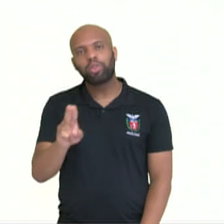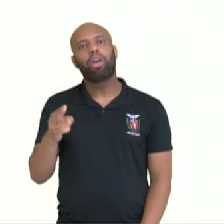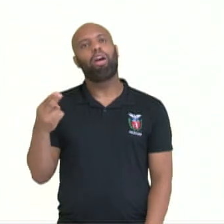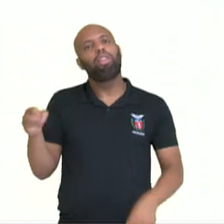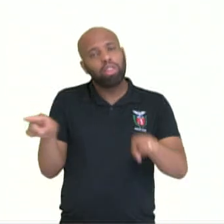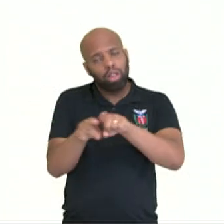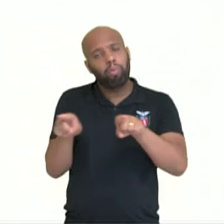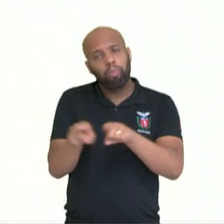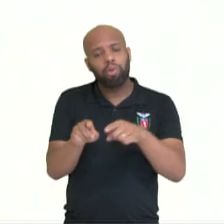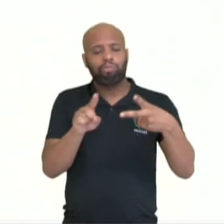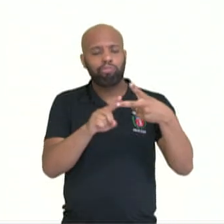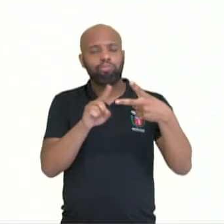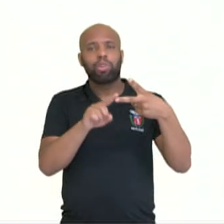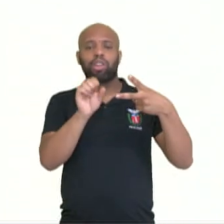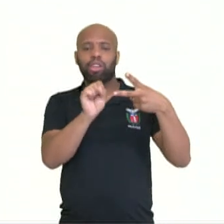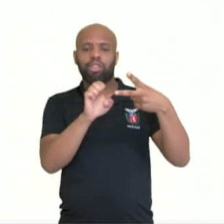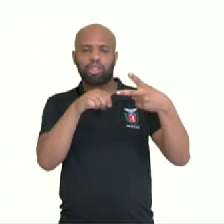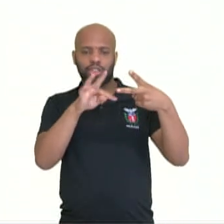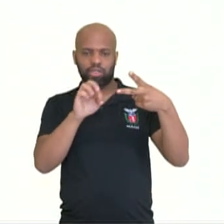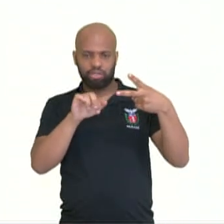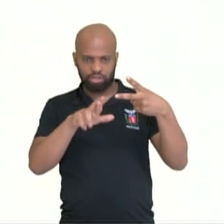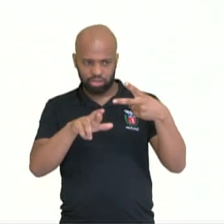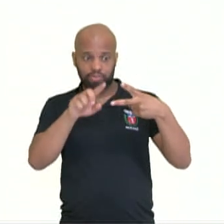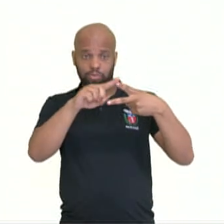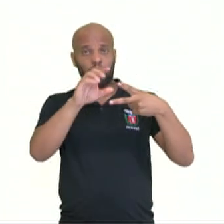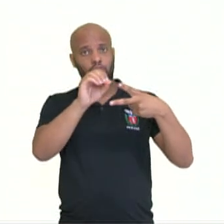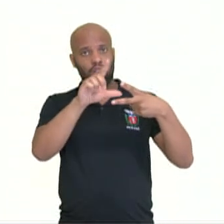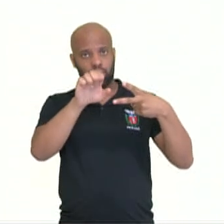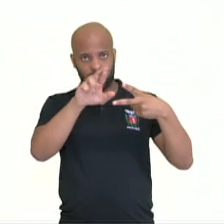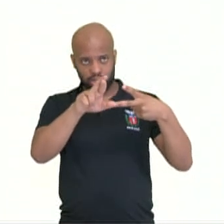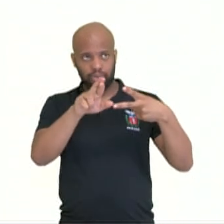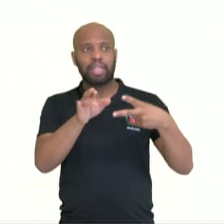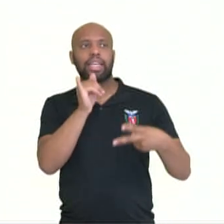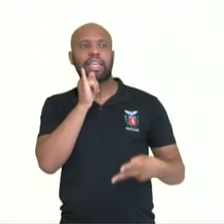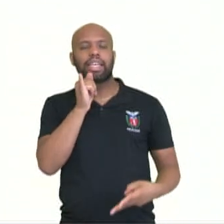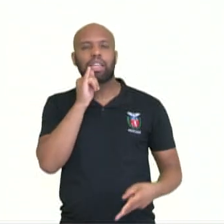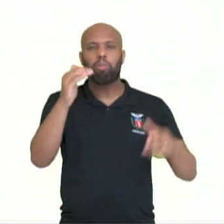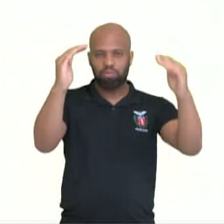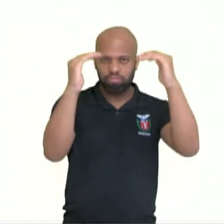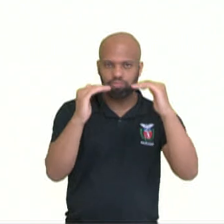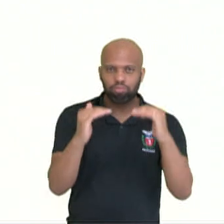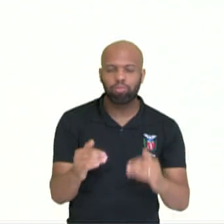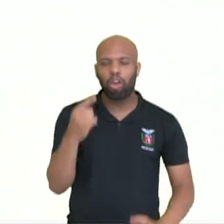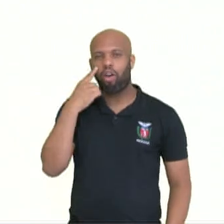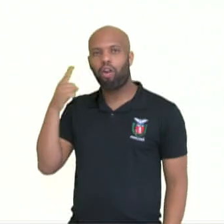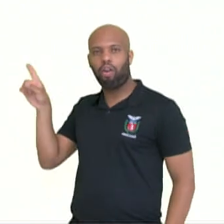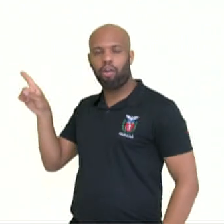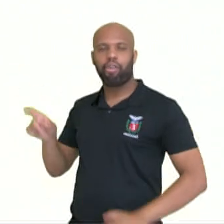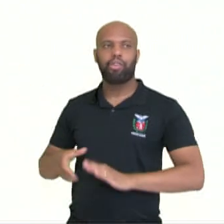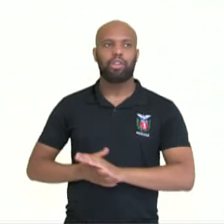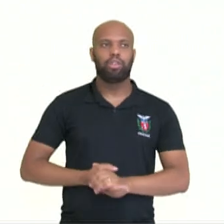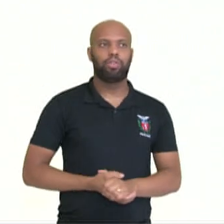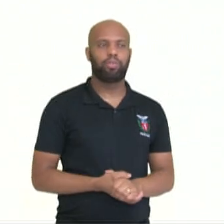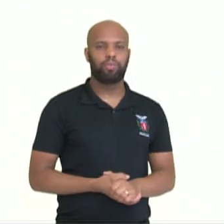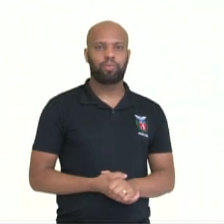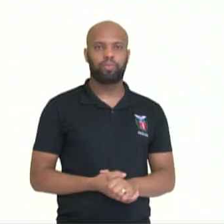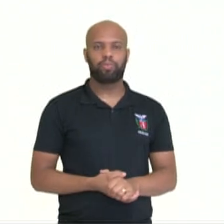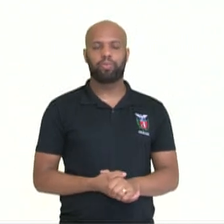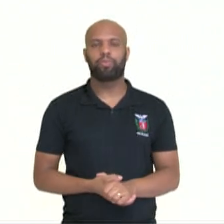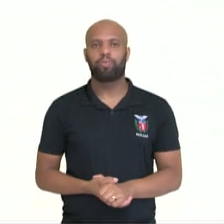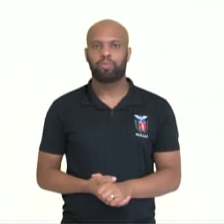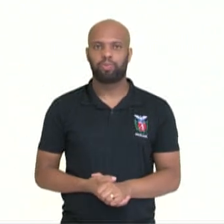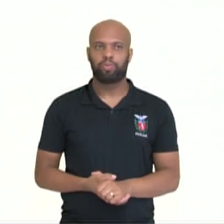sentir. Como no exemplo, se sente aromático, se sente